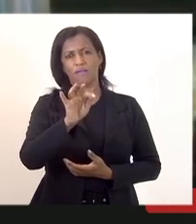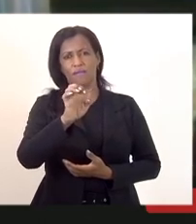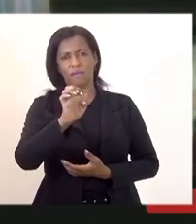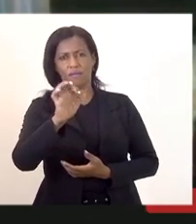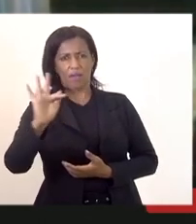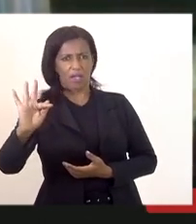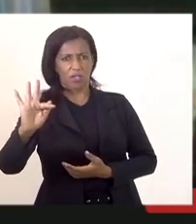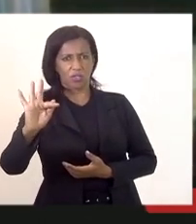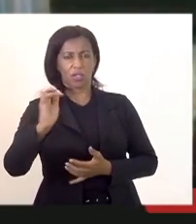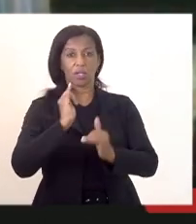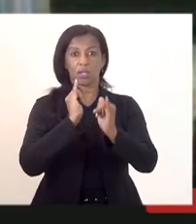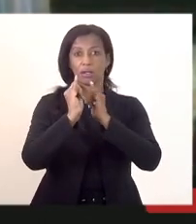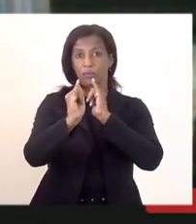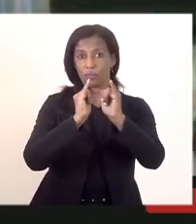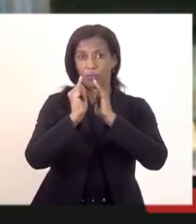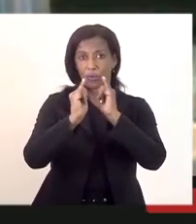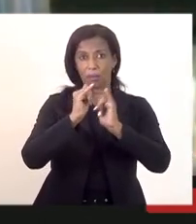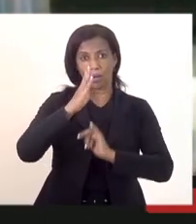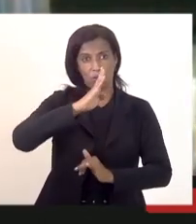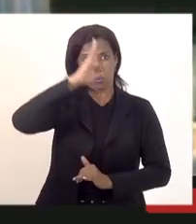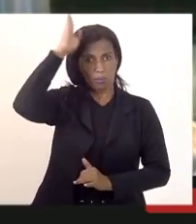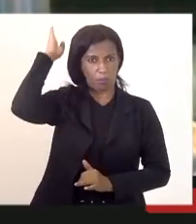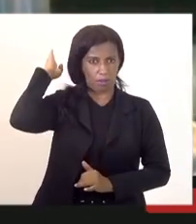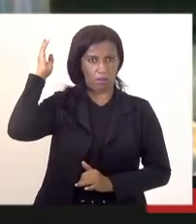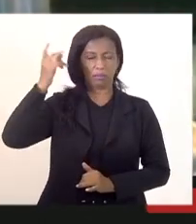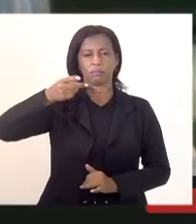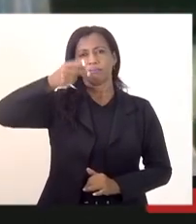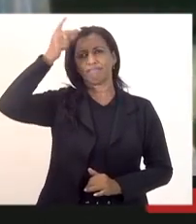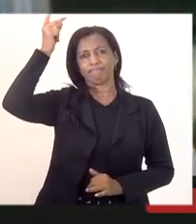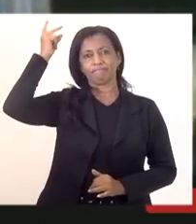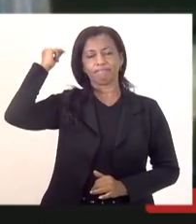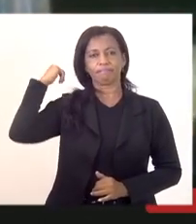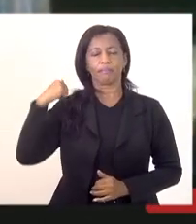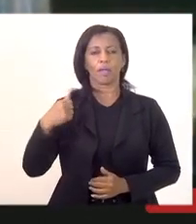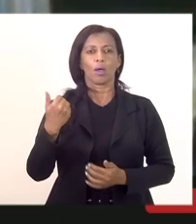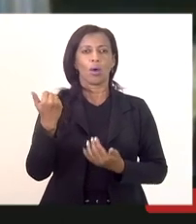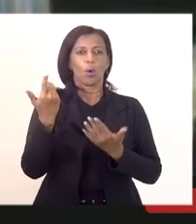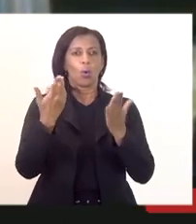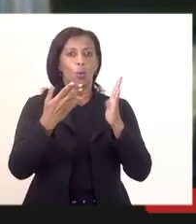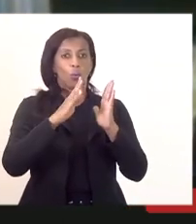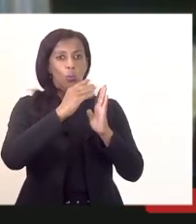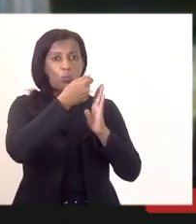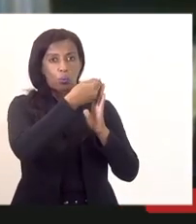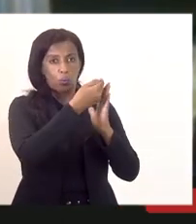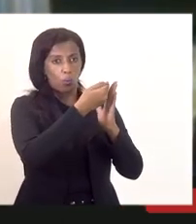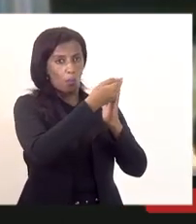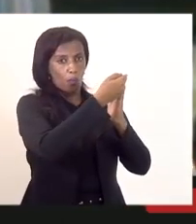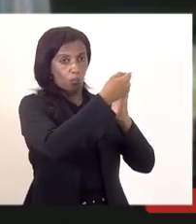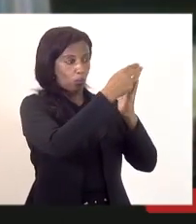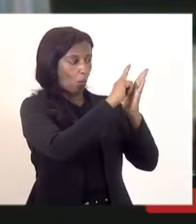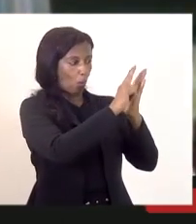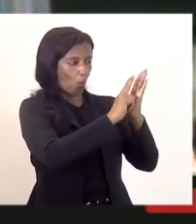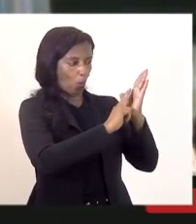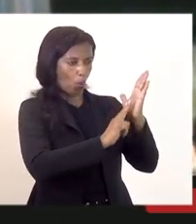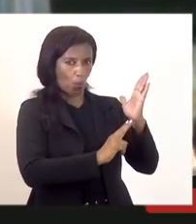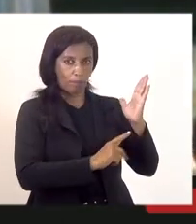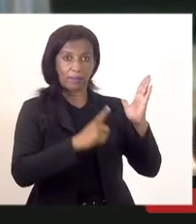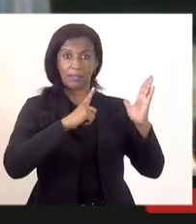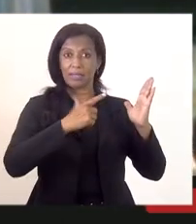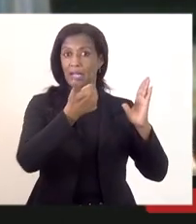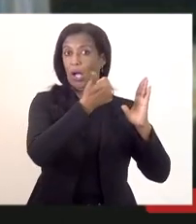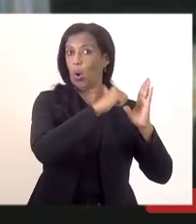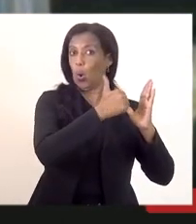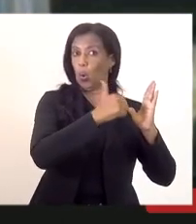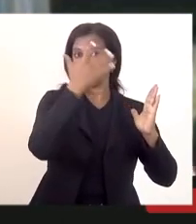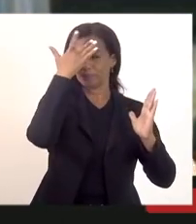informando ao corpo de bombeiros na época uma relação e nessa relação consta o nome dos 11 candidatos